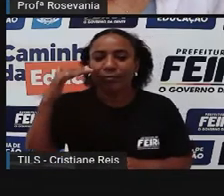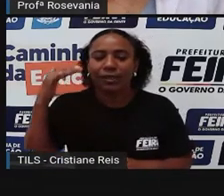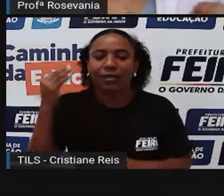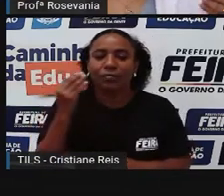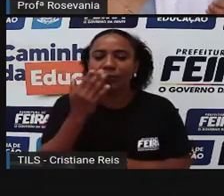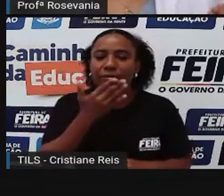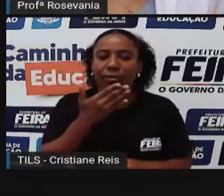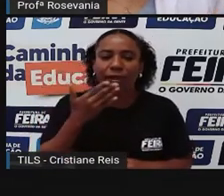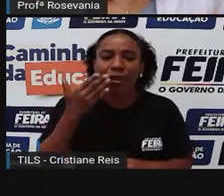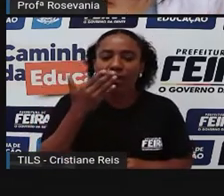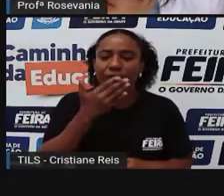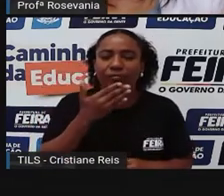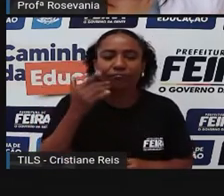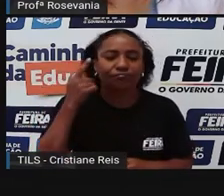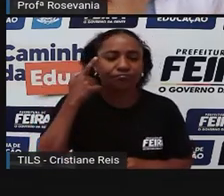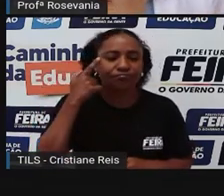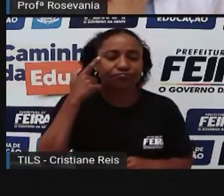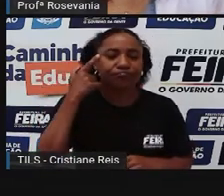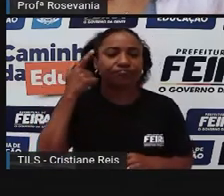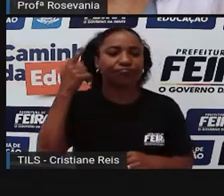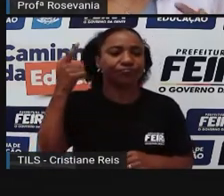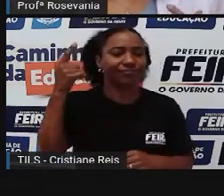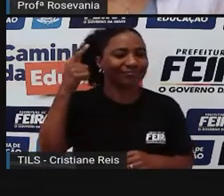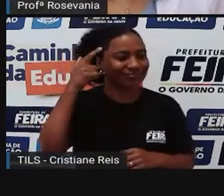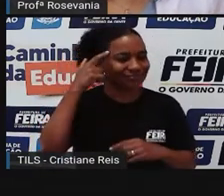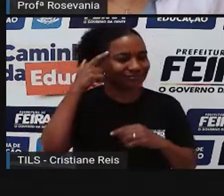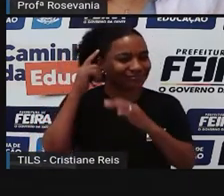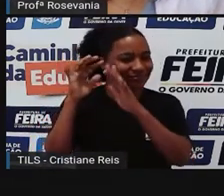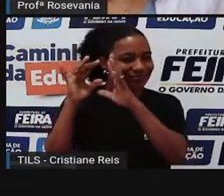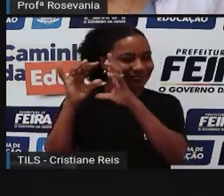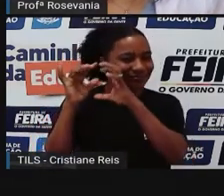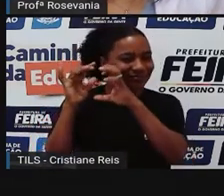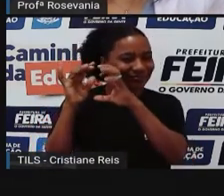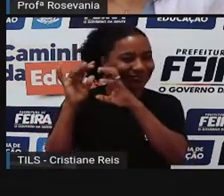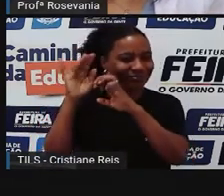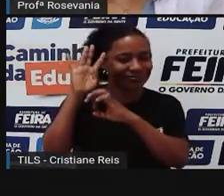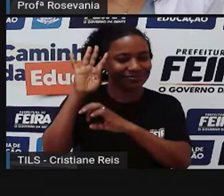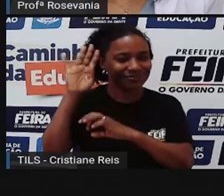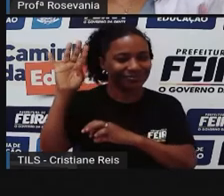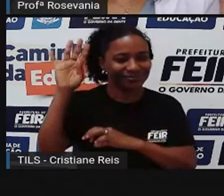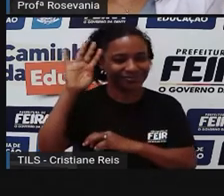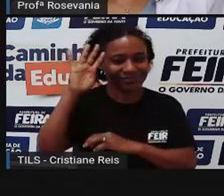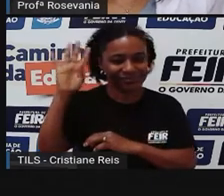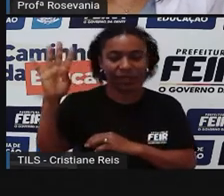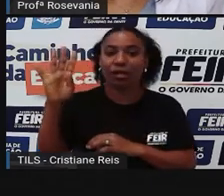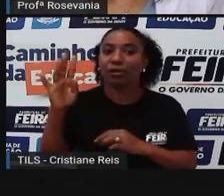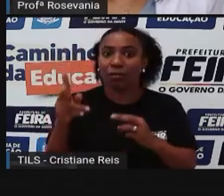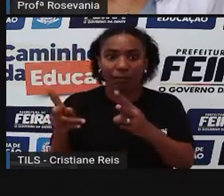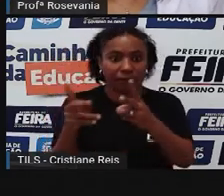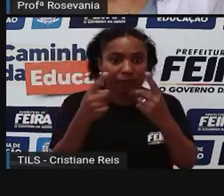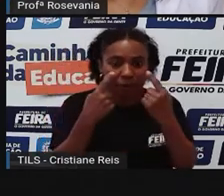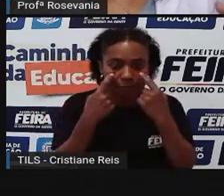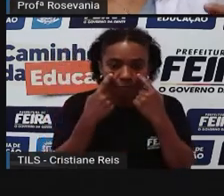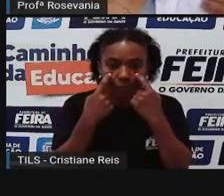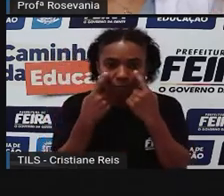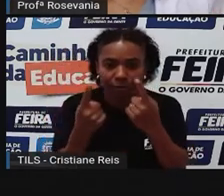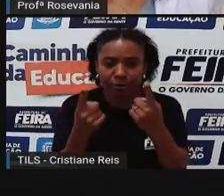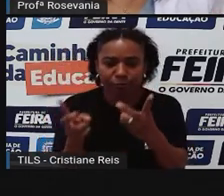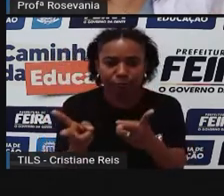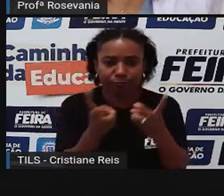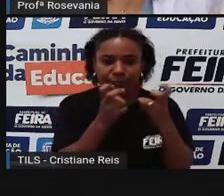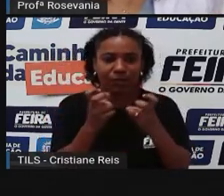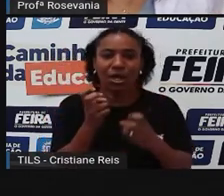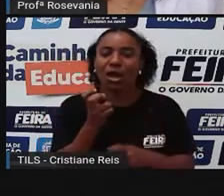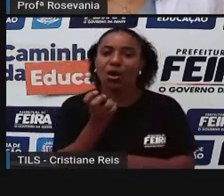experimentado, vai lembrar do gostinho daqueles alimentos. Então, gente percebe as cores ali daquele espaço, se